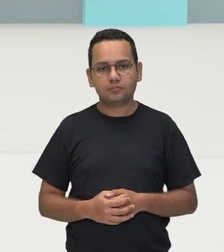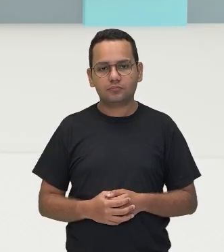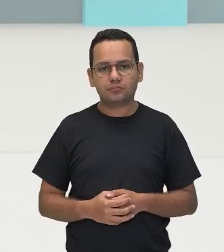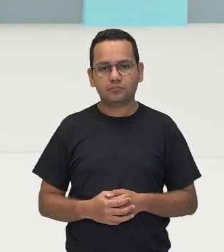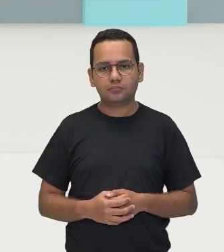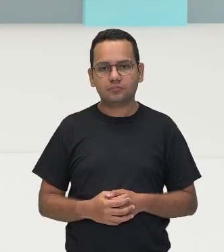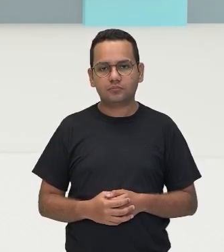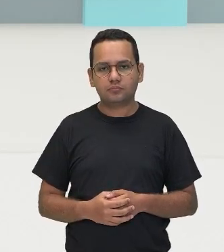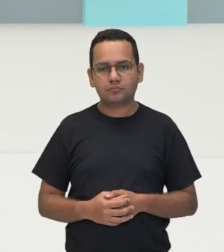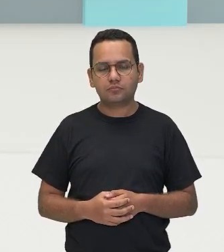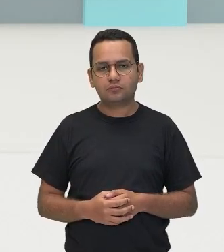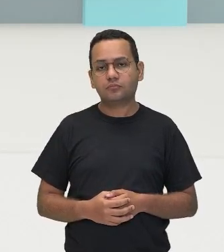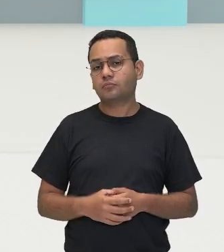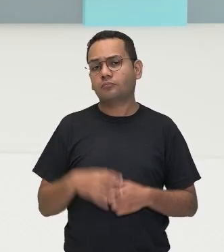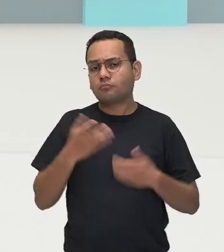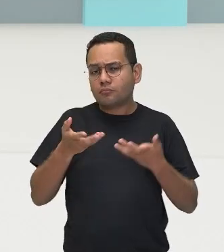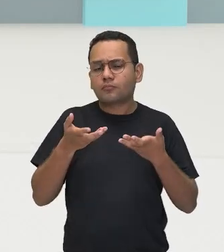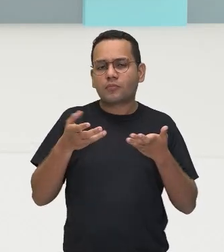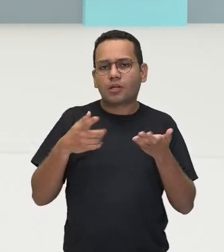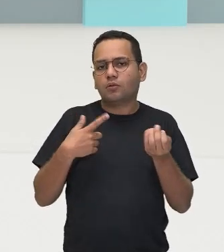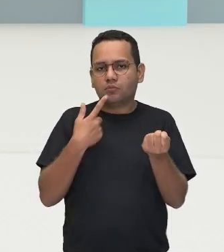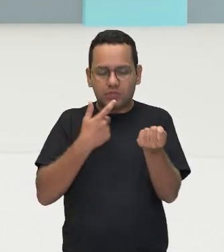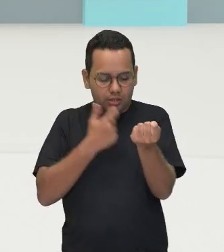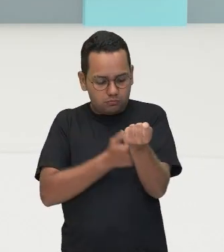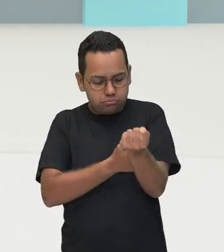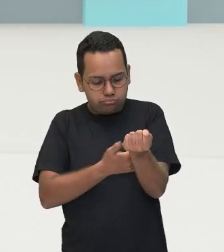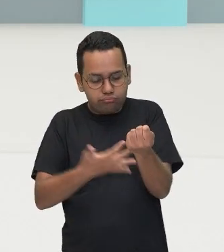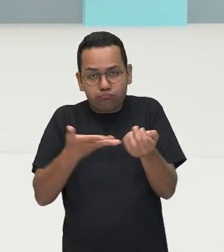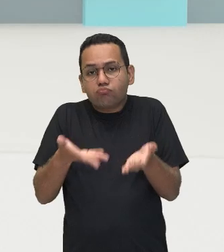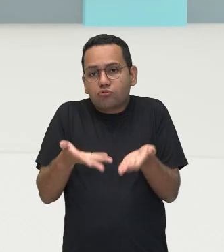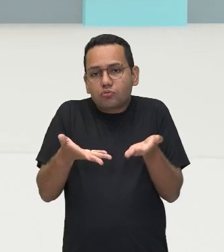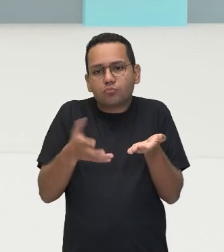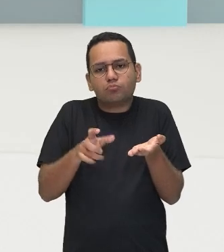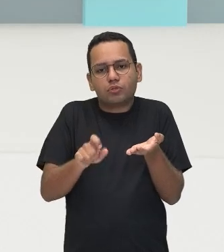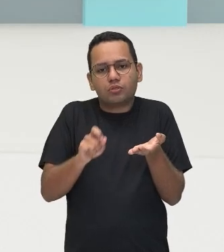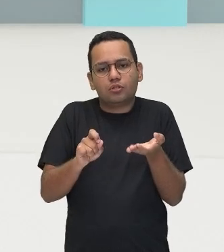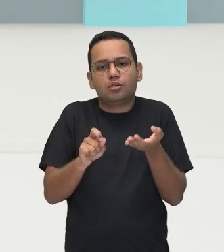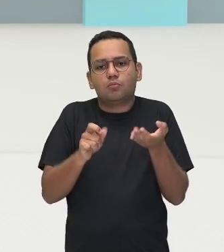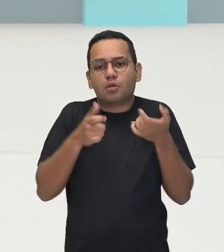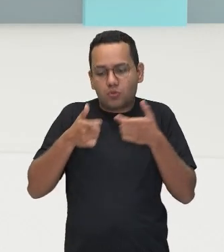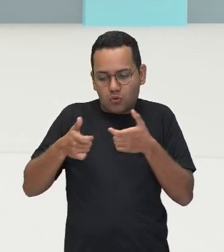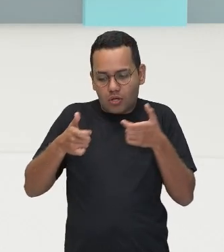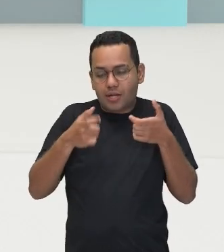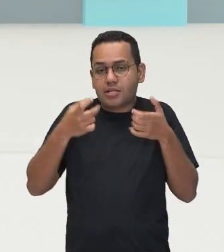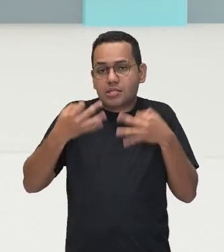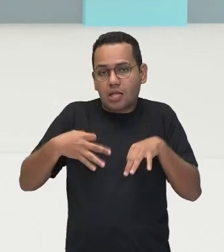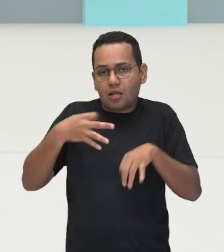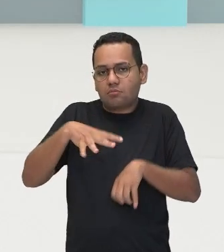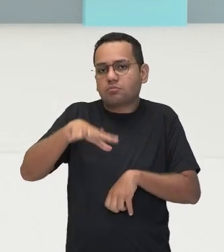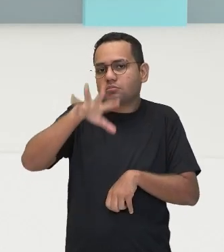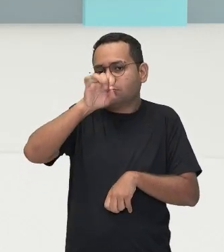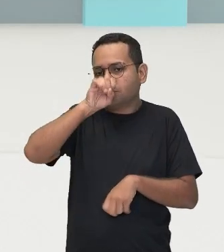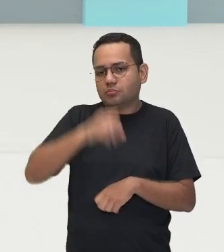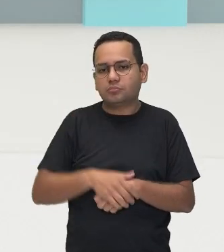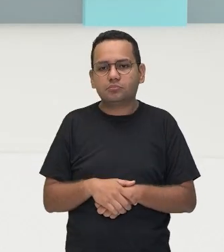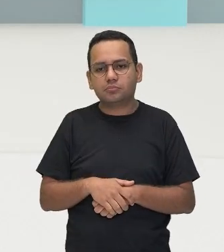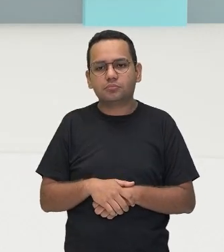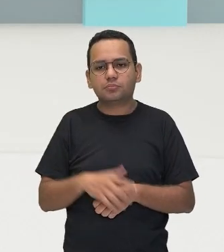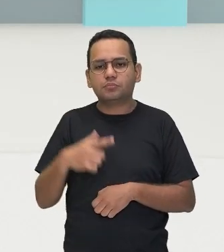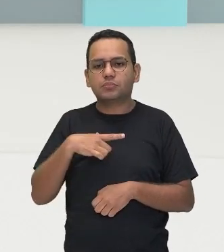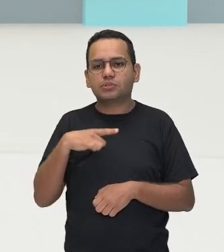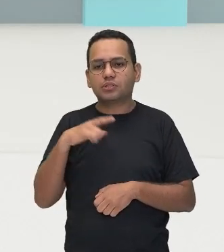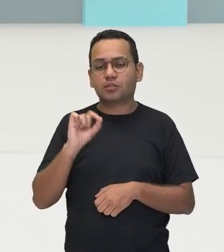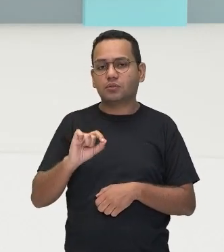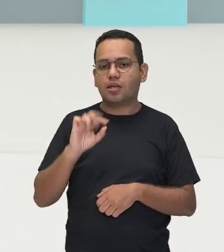conduz, né, o sangue dos tecidos para o sistema respiratório, onde ocorre o processo de